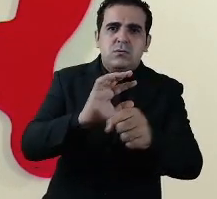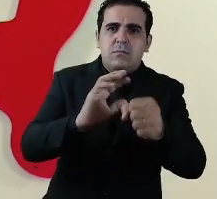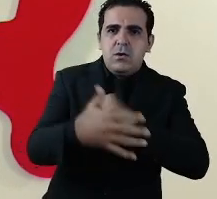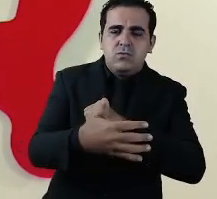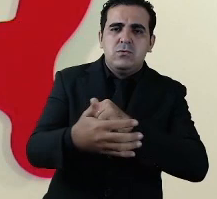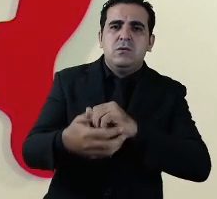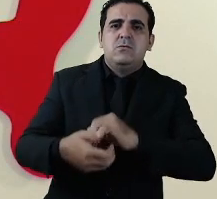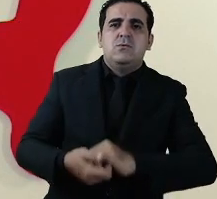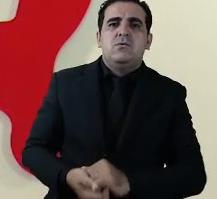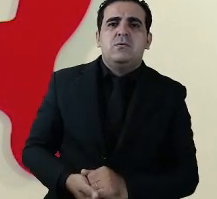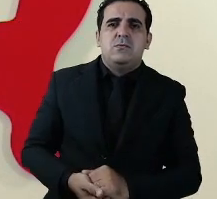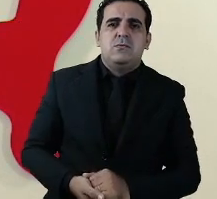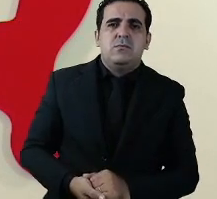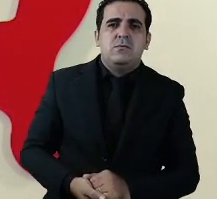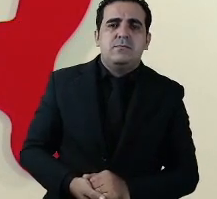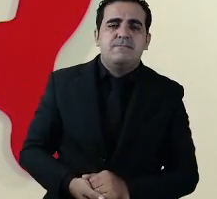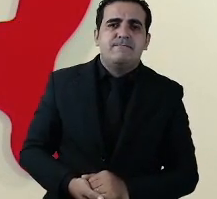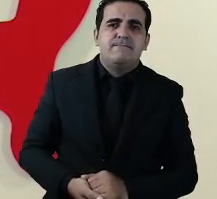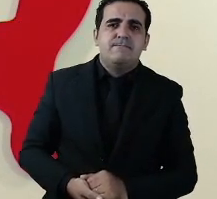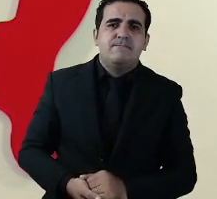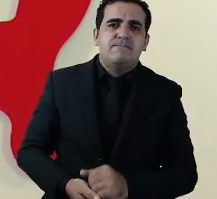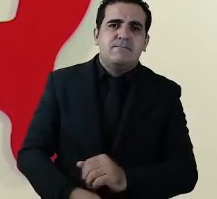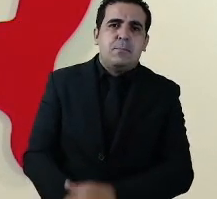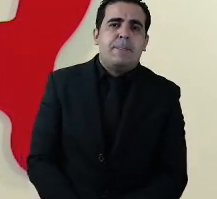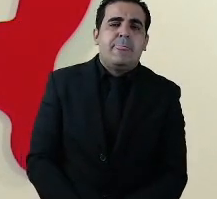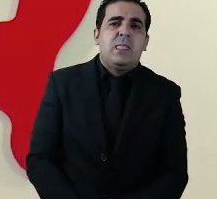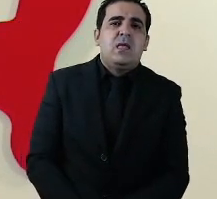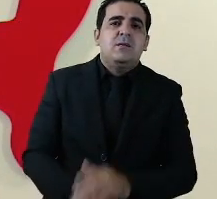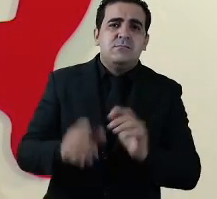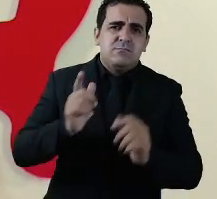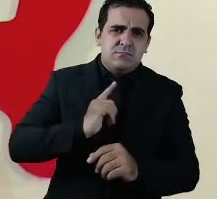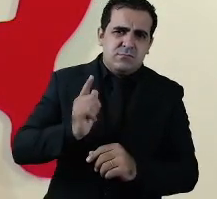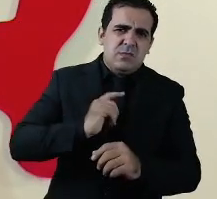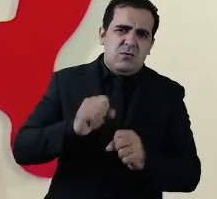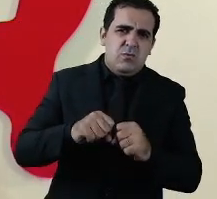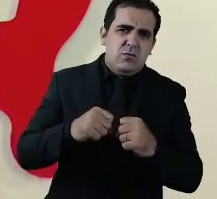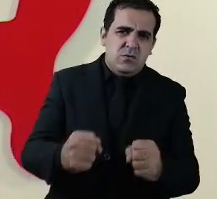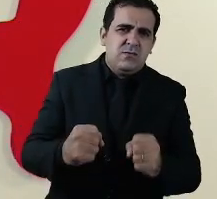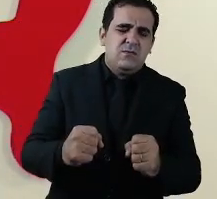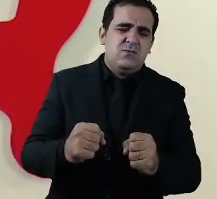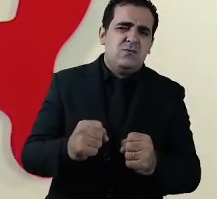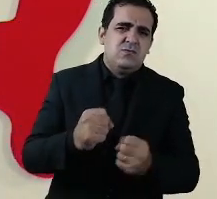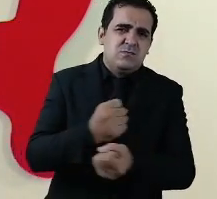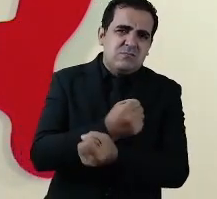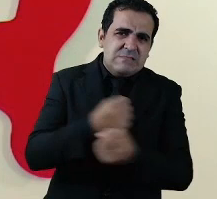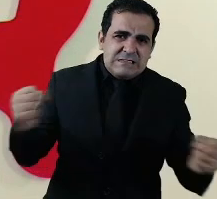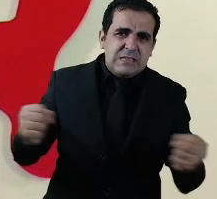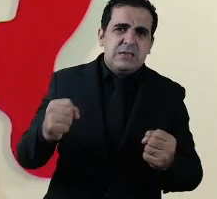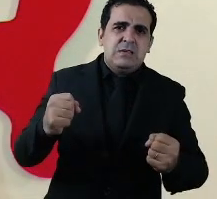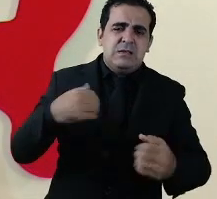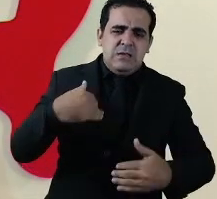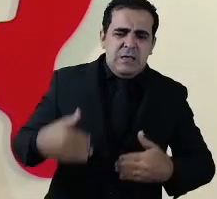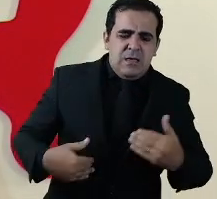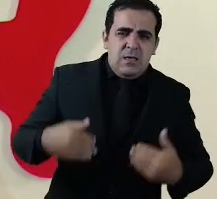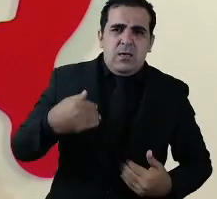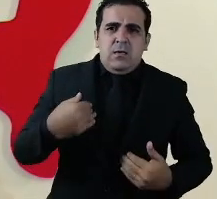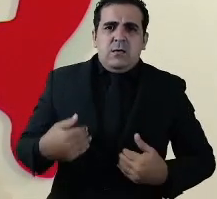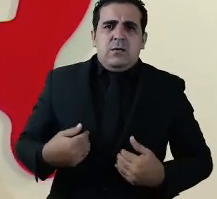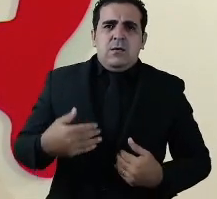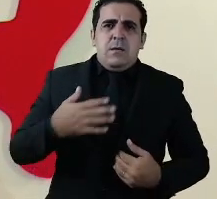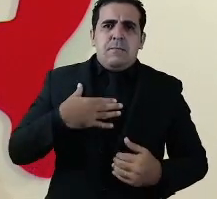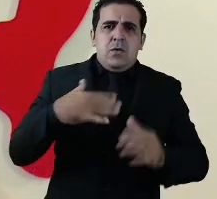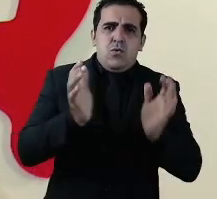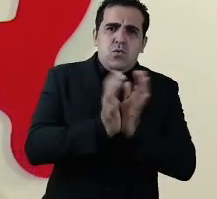coronavírus e isso tem sido um esforço gigantesco físico e emocional